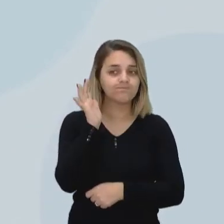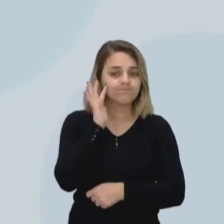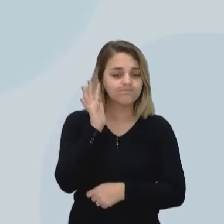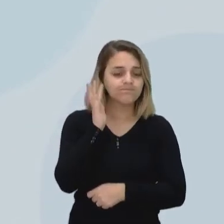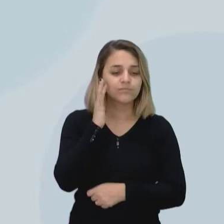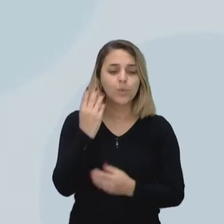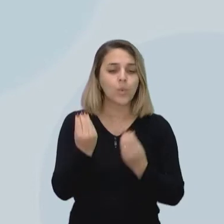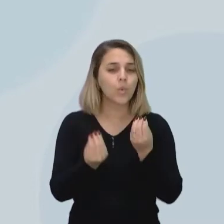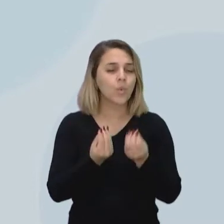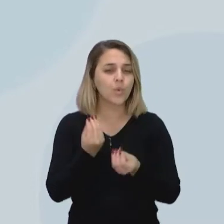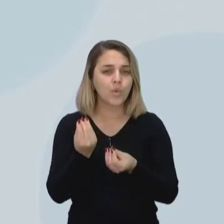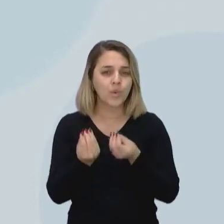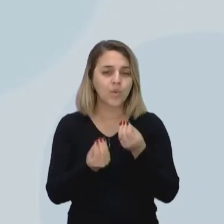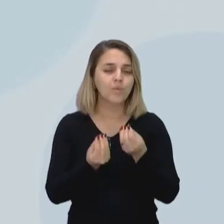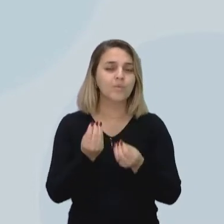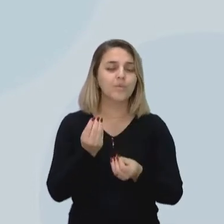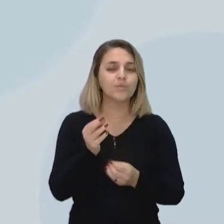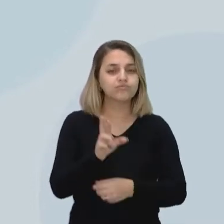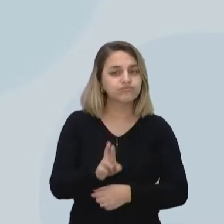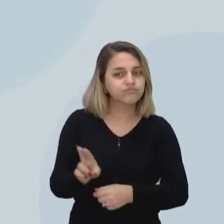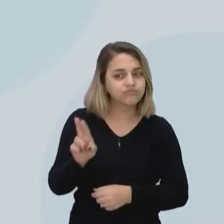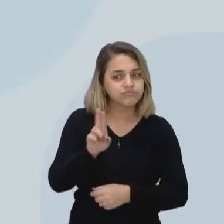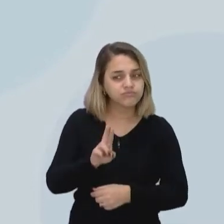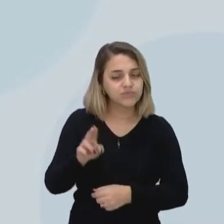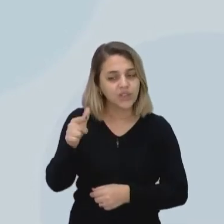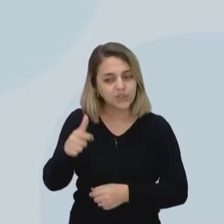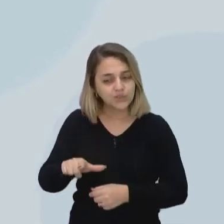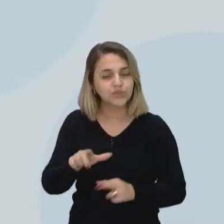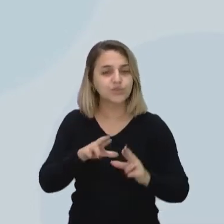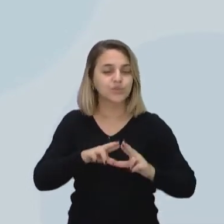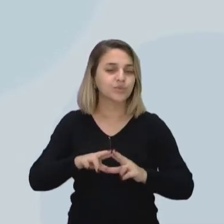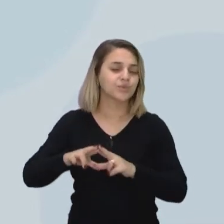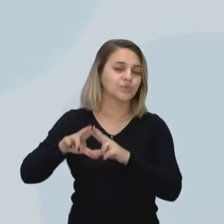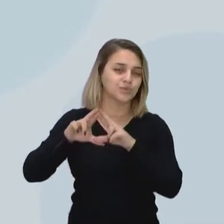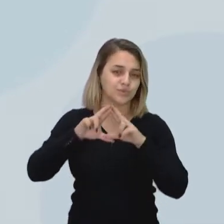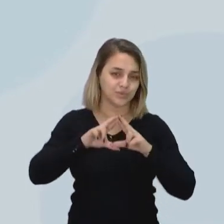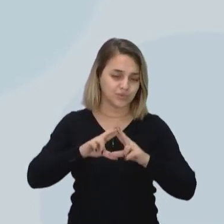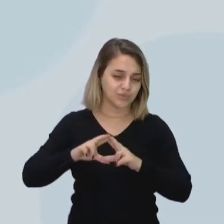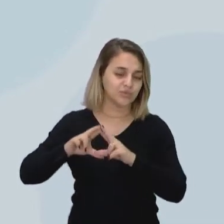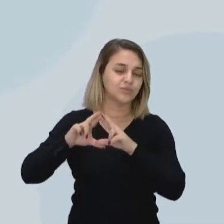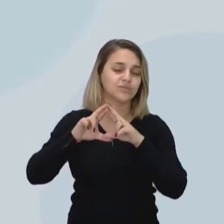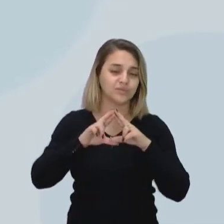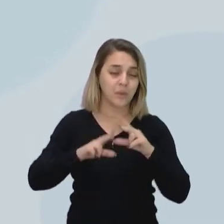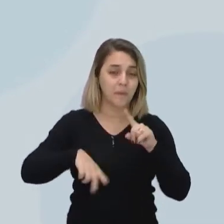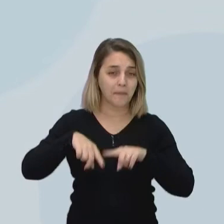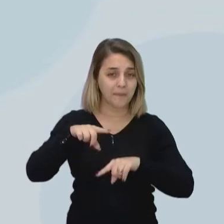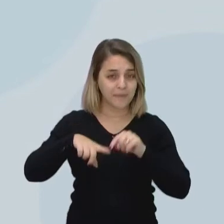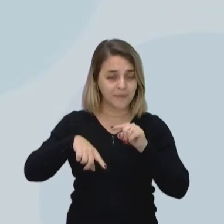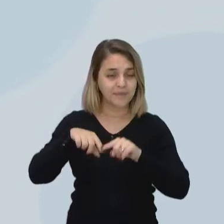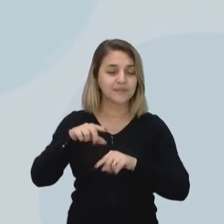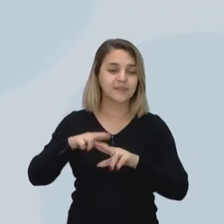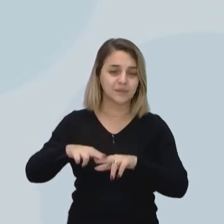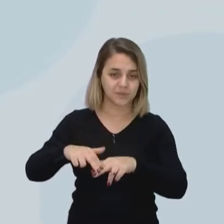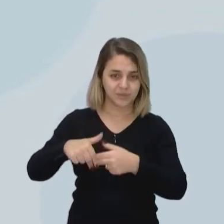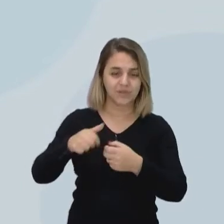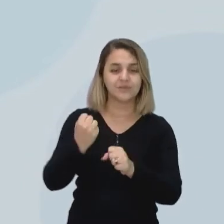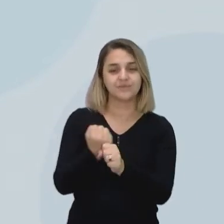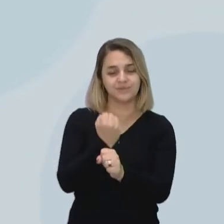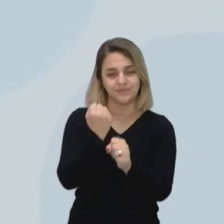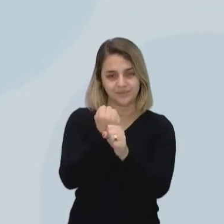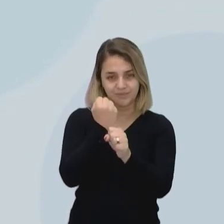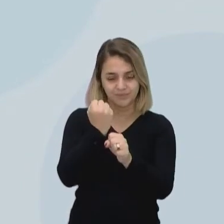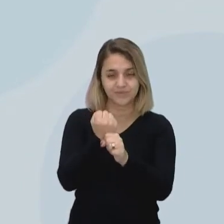questão de reutilização, de reuso desses materiais que são gerados aí por meio da